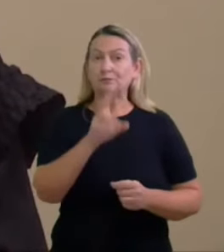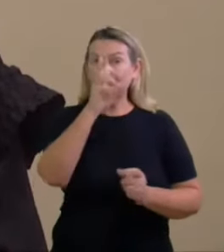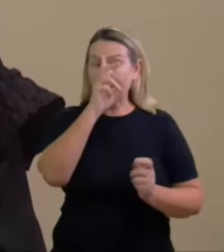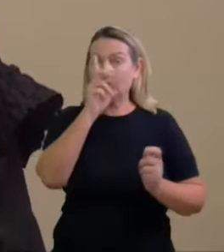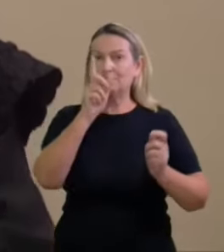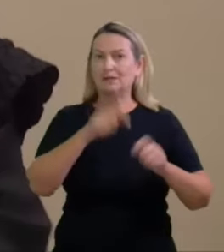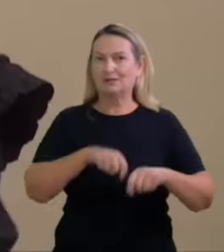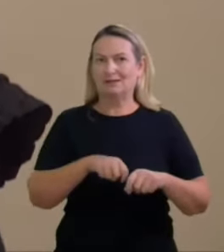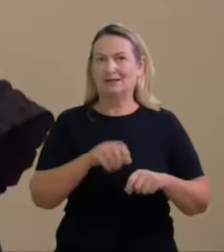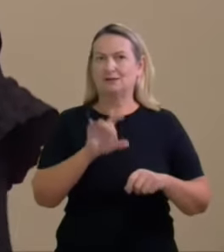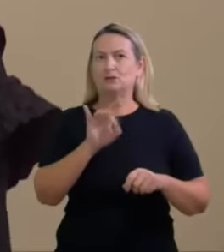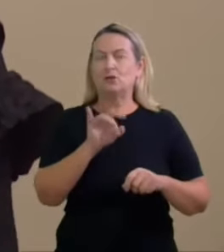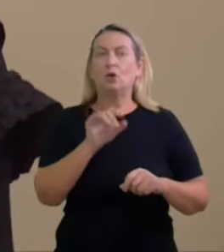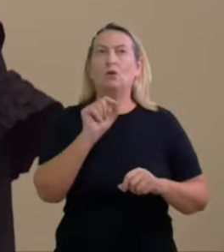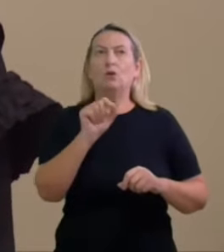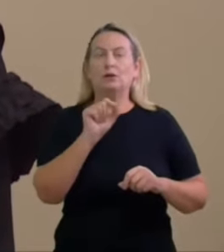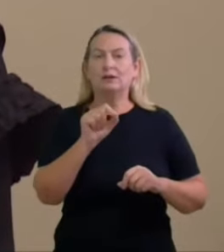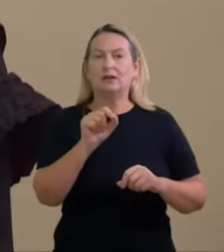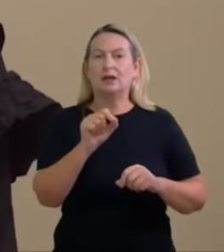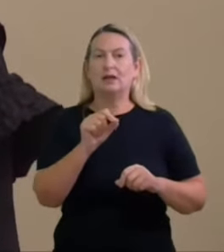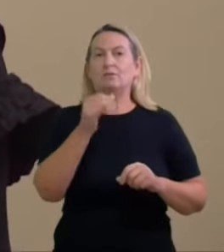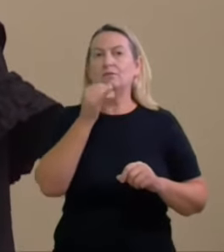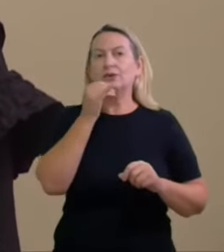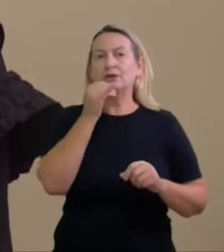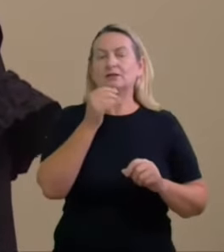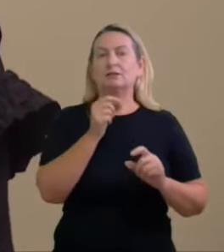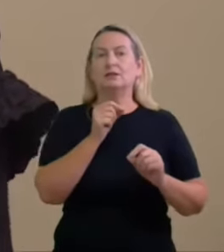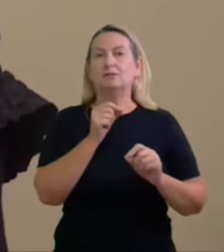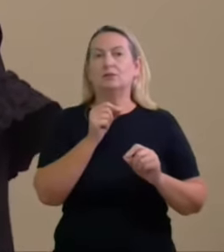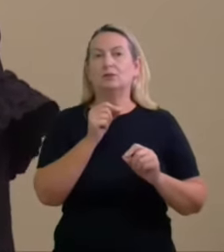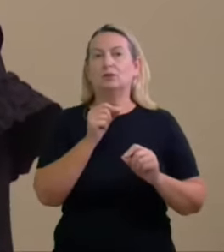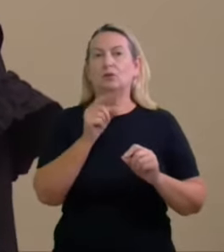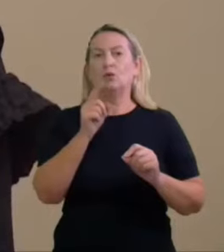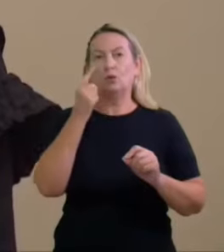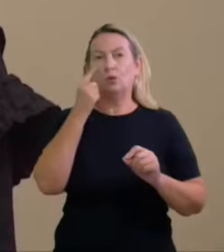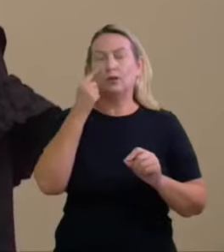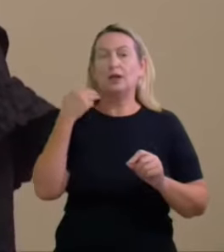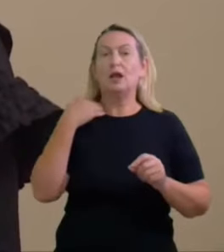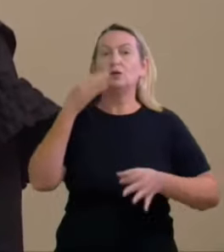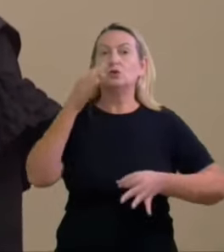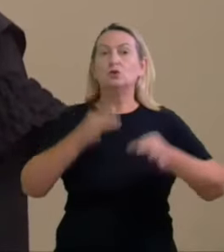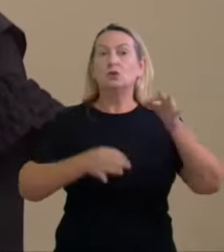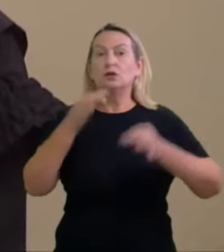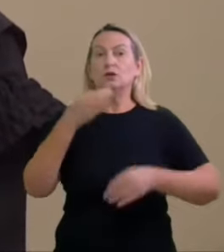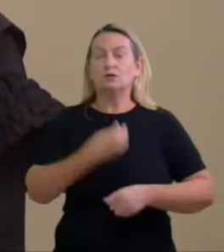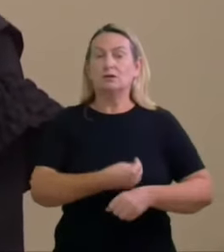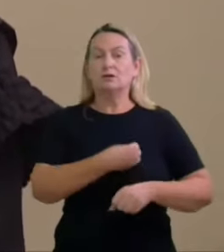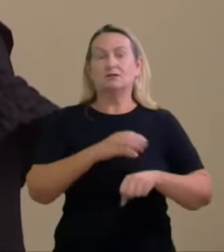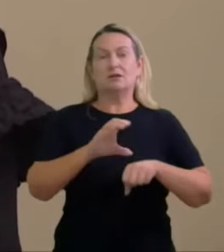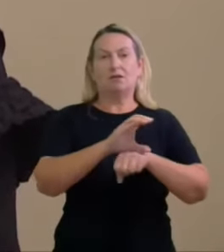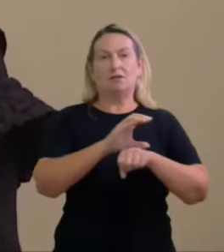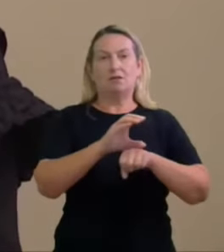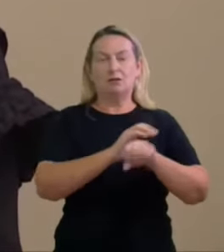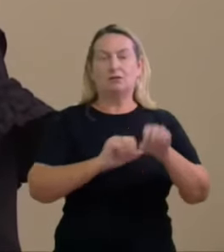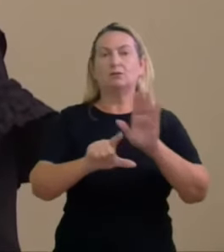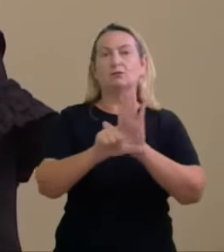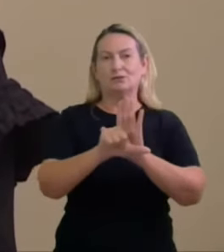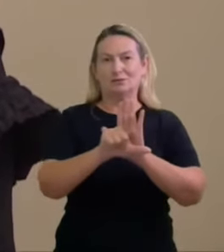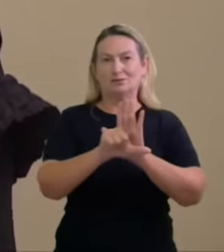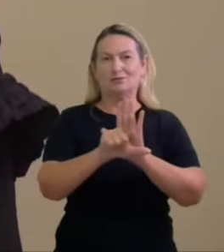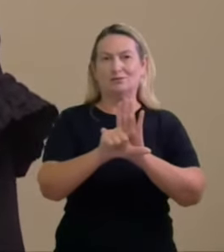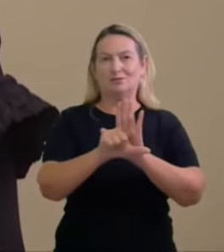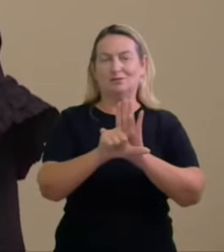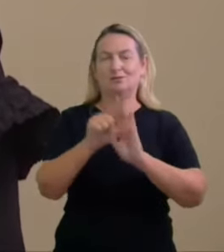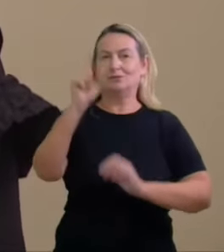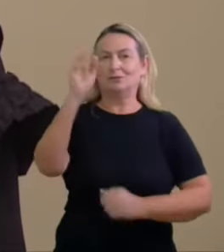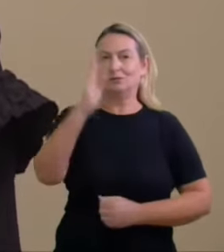se trata da vulneração ao bem jurídico tutelado pela constituição federal existe uma diferença aqui que eu eu entendo assim